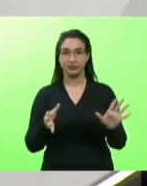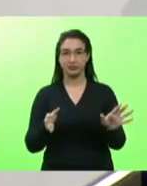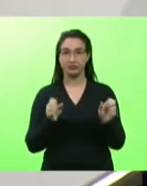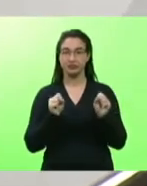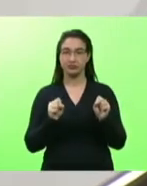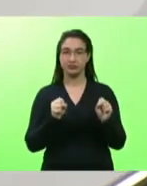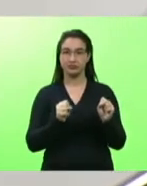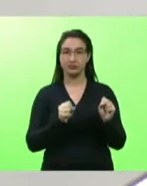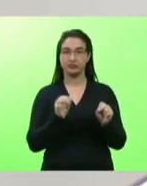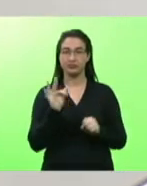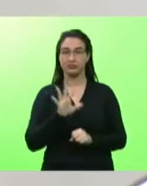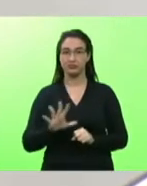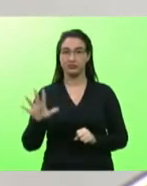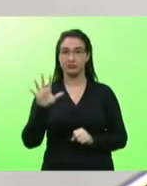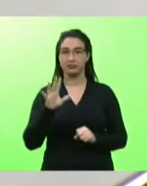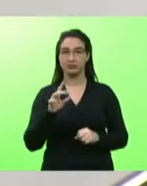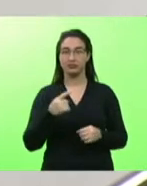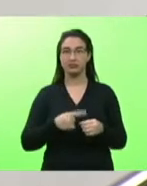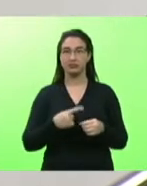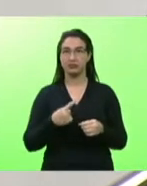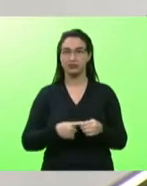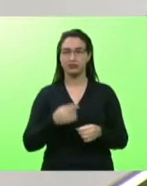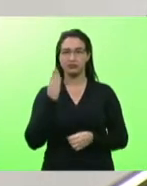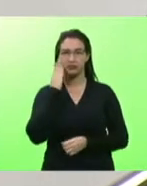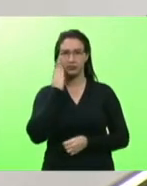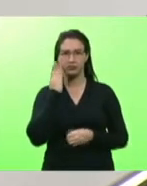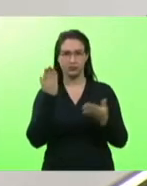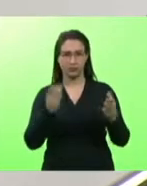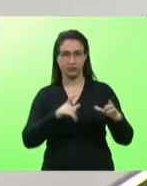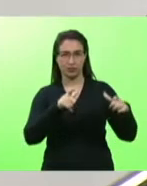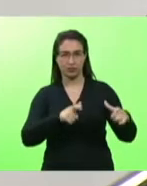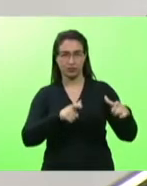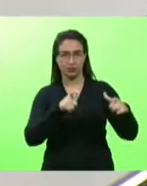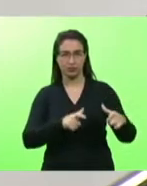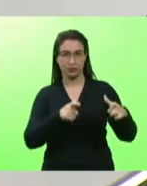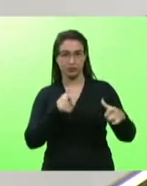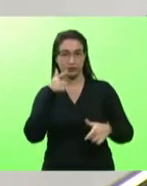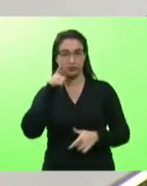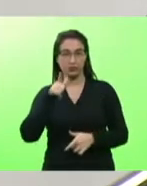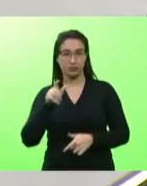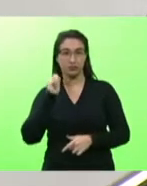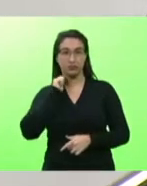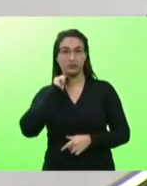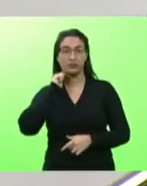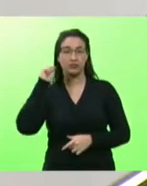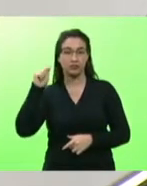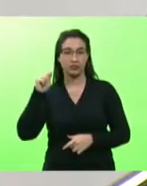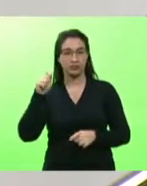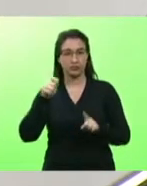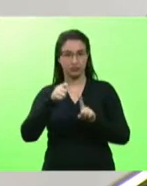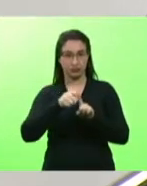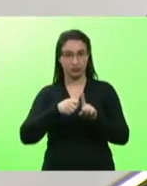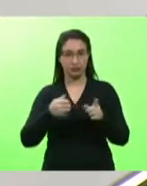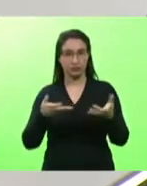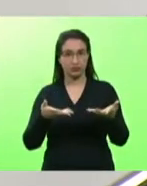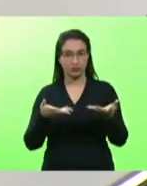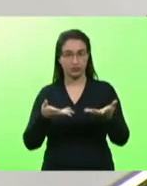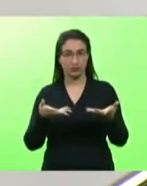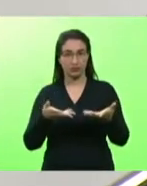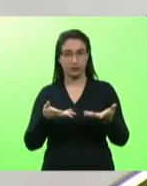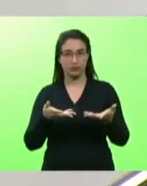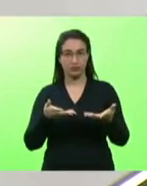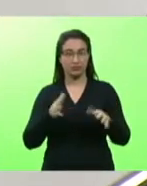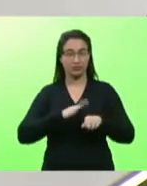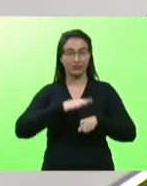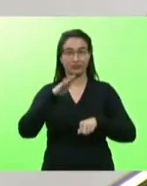Vocês sabiam que o complexo portuário Itajaí alcançou em abril deste ano a maior movimentação da história